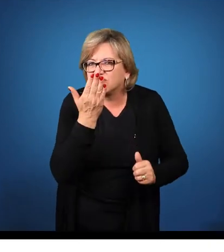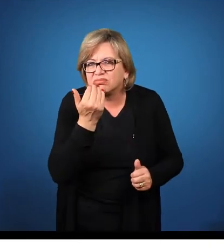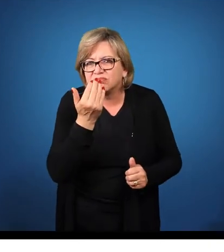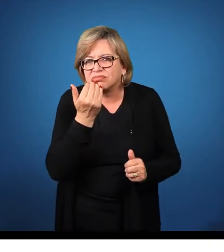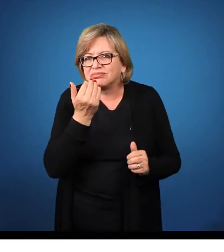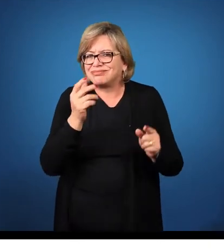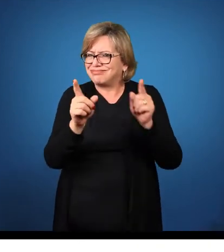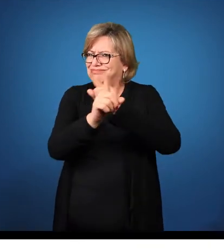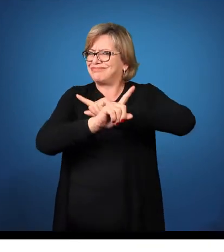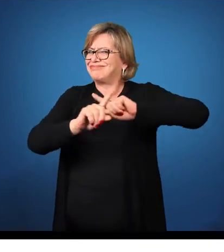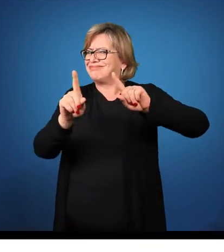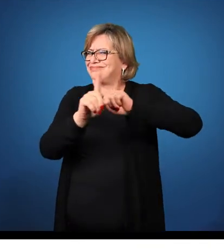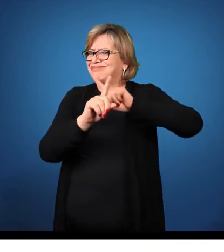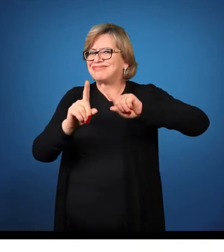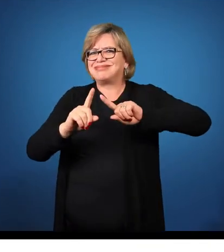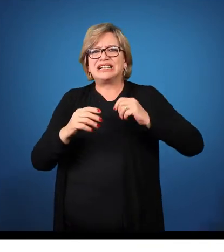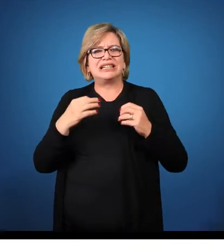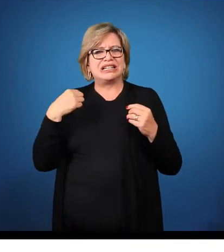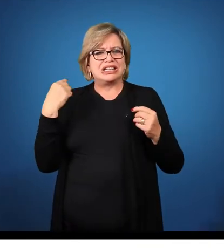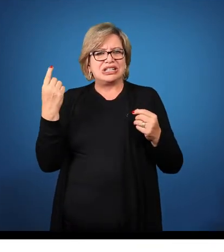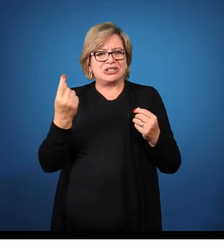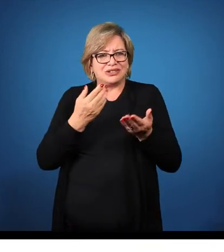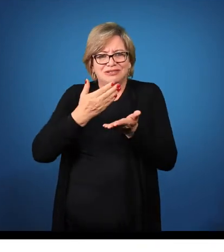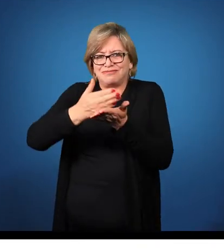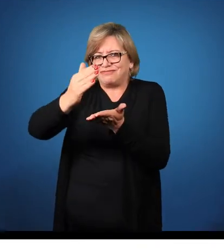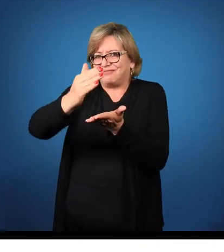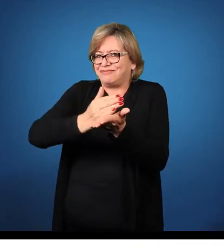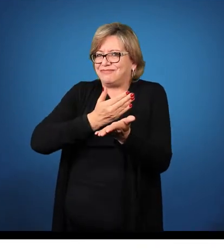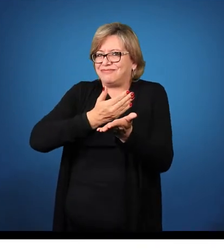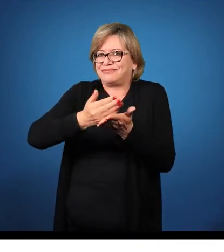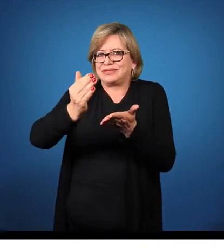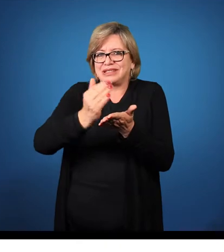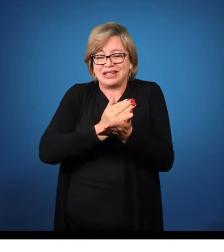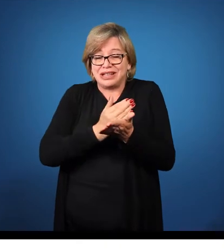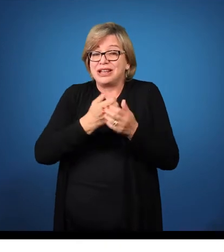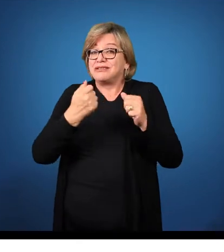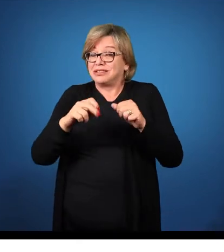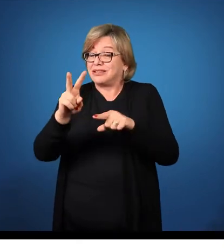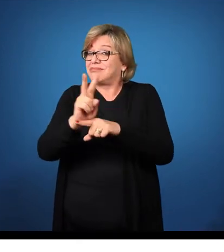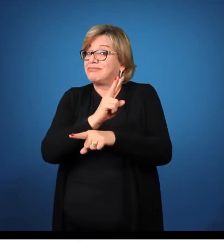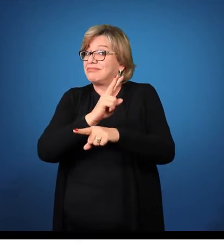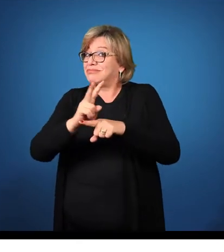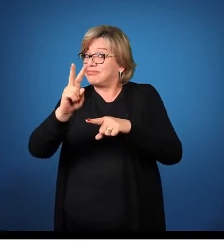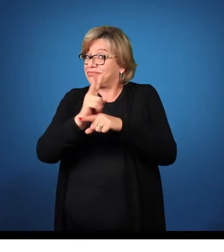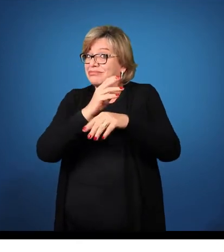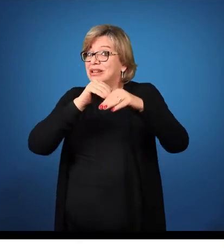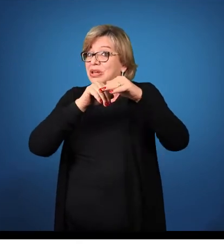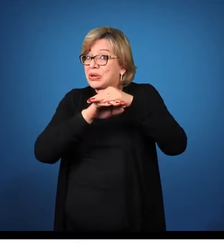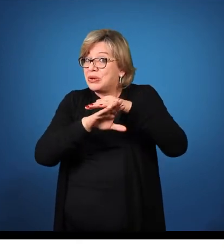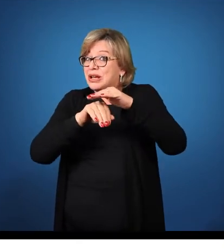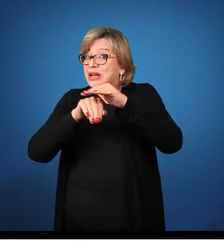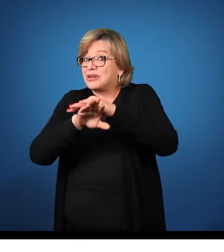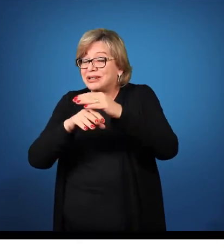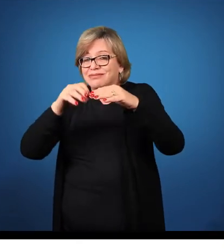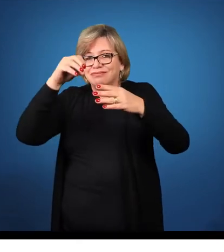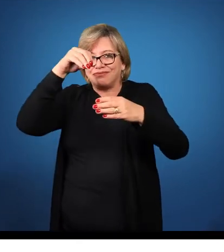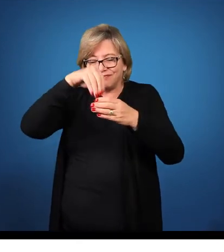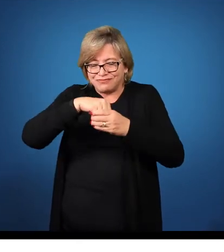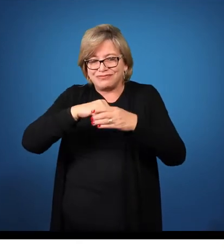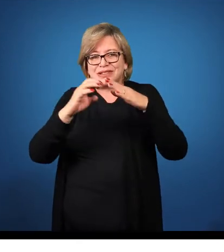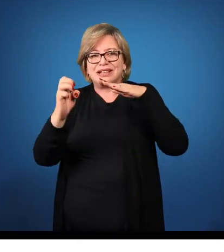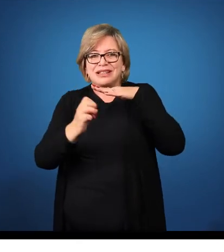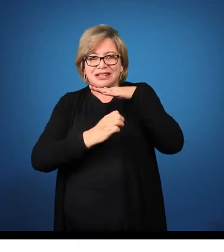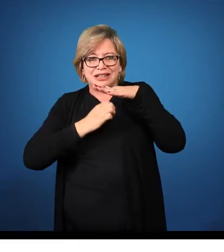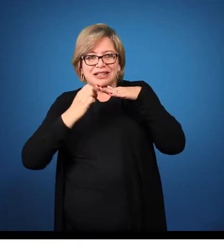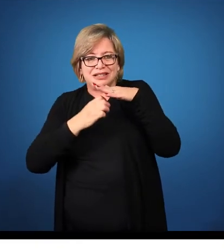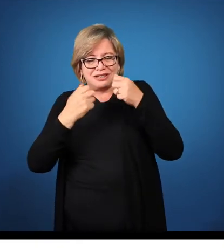alimento? Claro que não. Nós separamos. Então, os cuidados com armazenagem, dentro das empresas, também